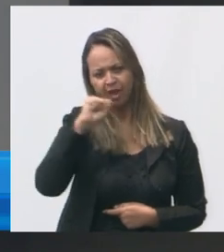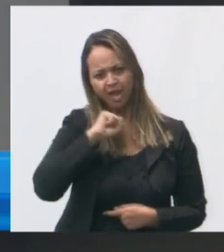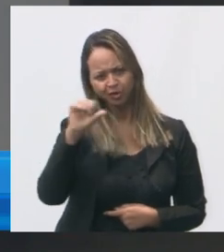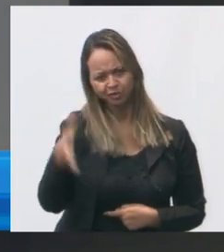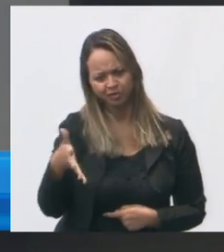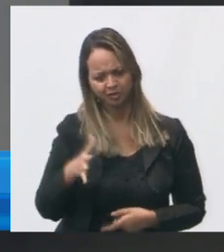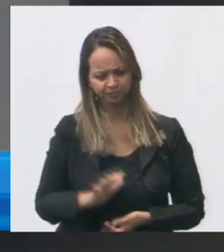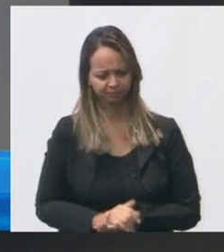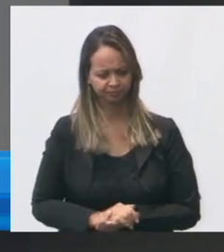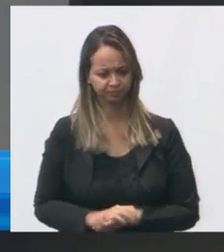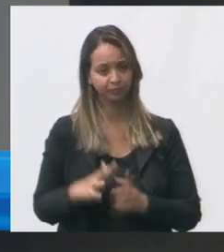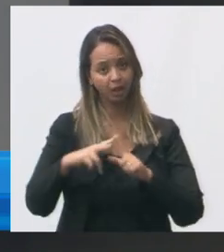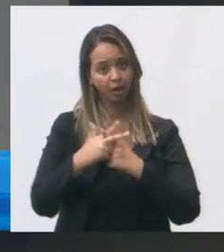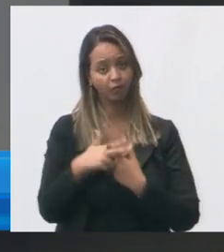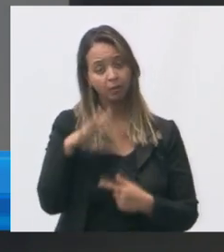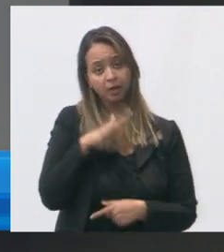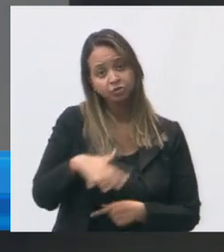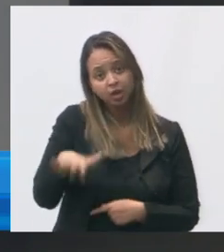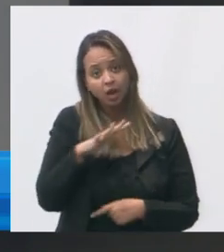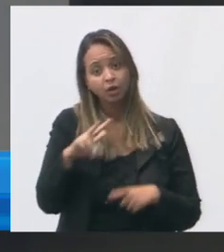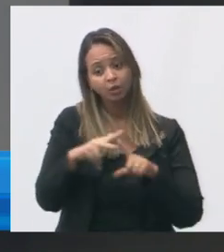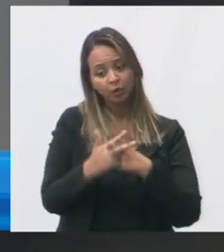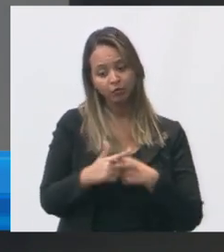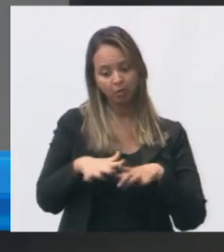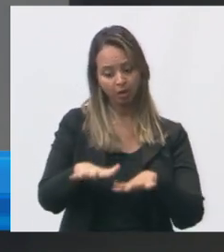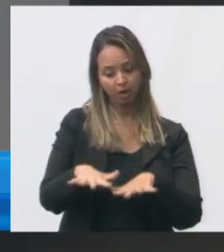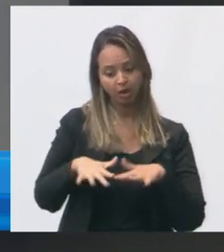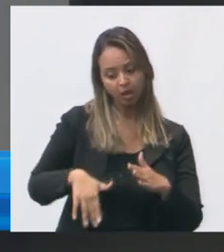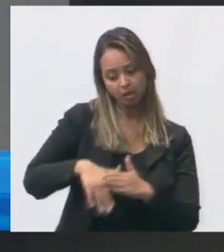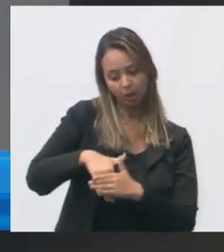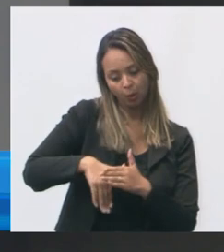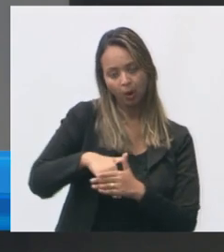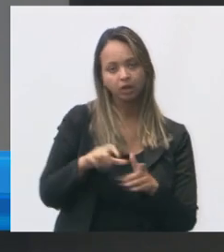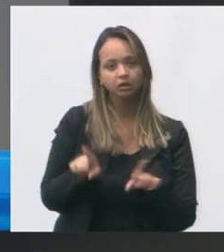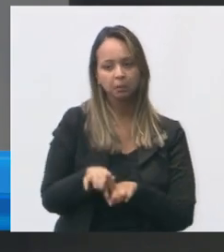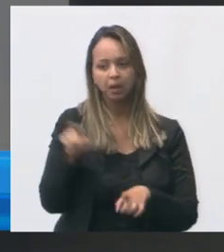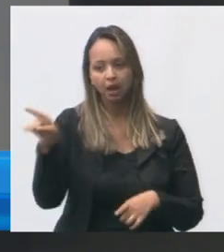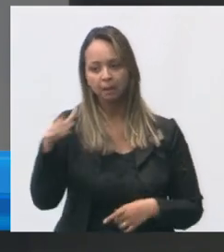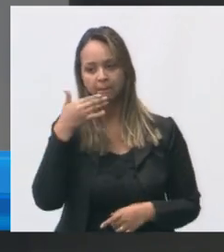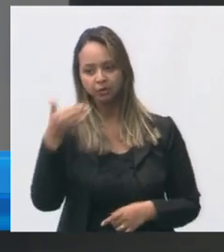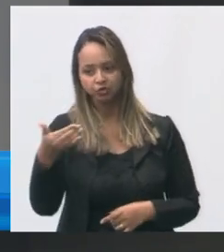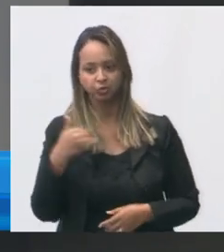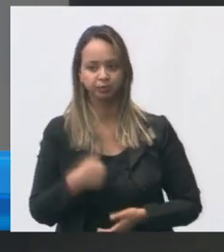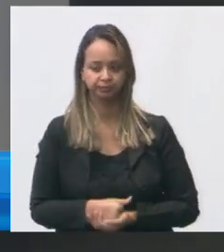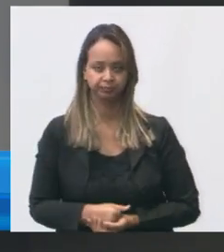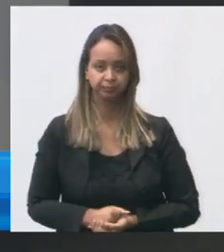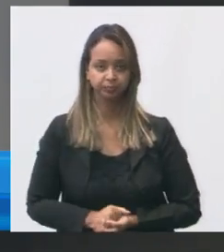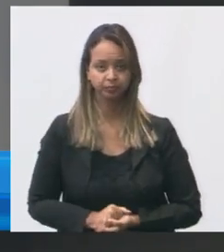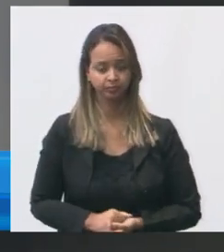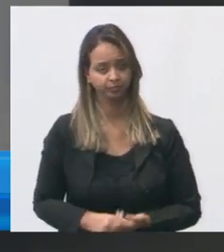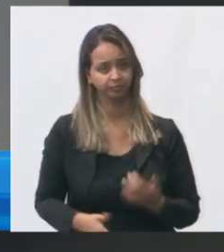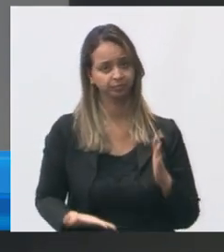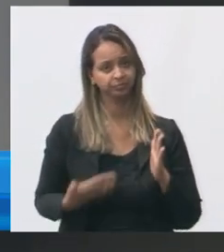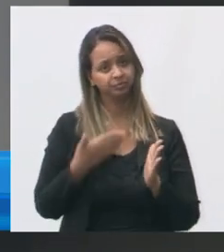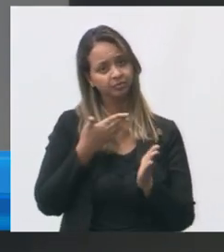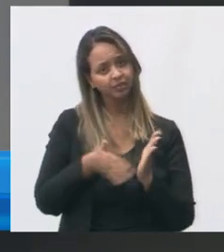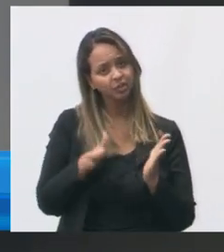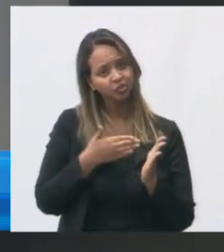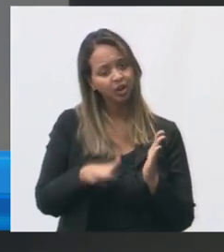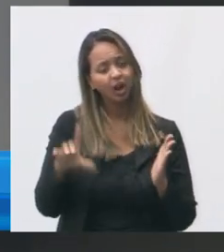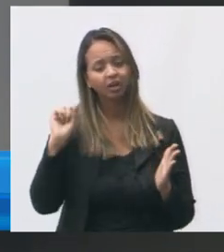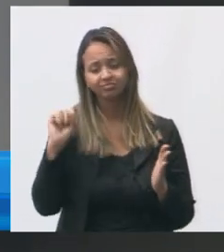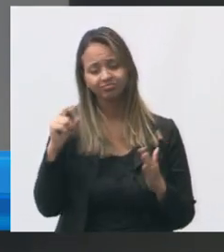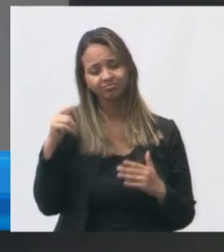reforma geral dos banheiros também das quadras solicitadas aqui a retirada dos inservíveis